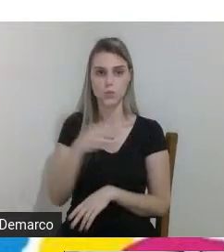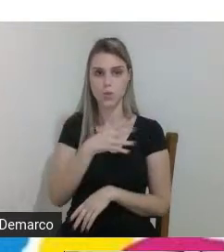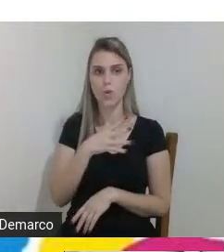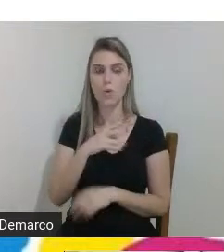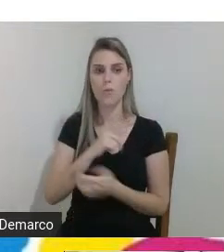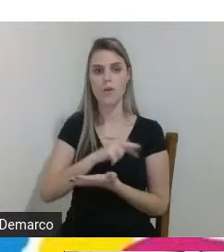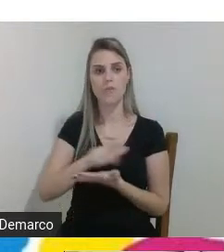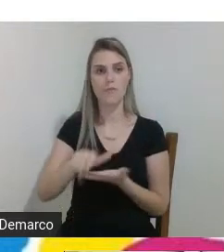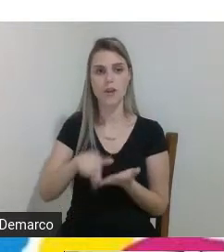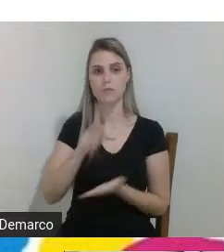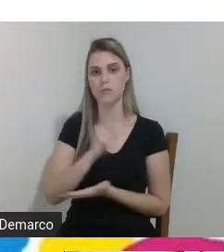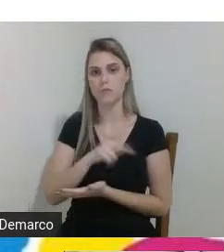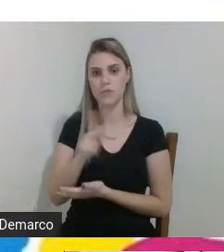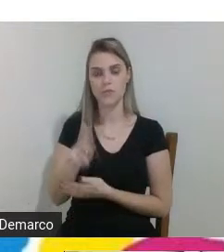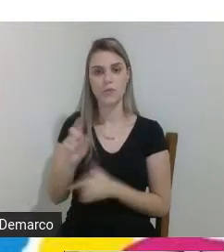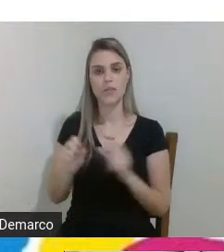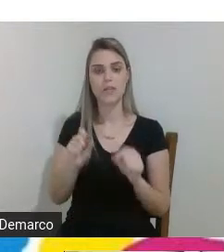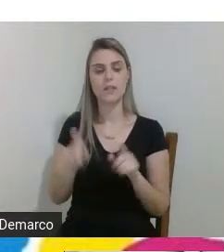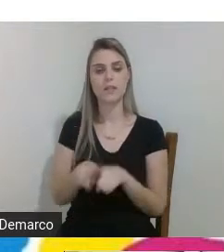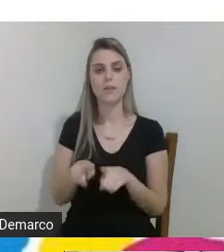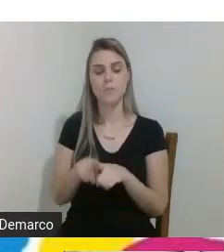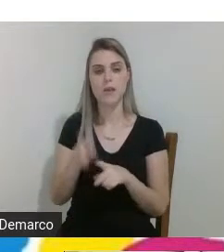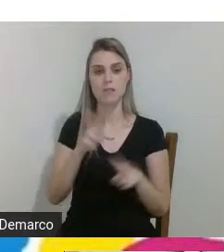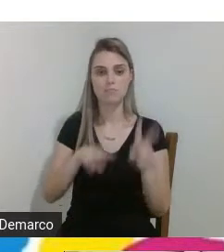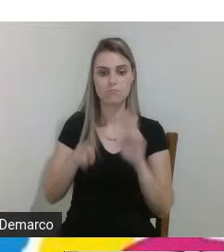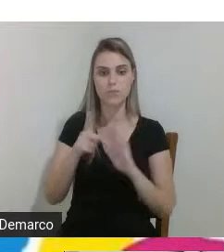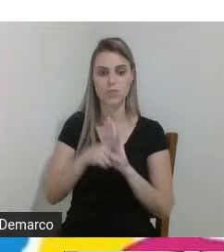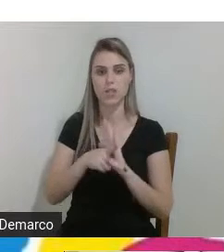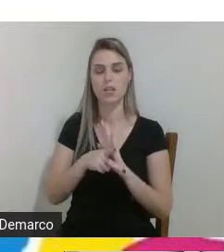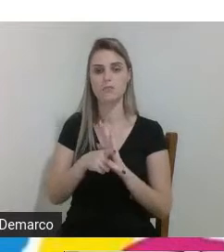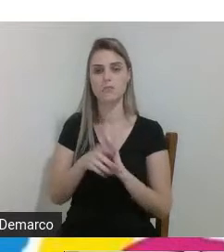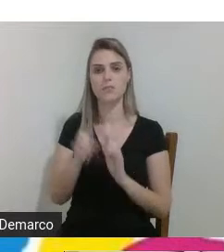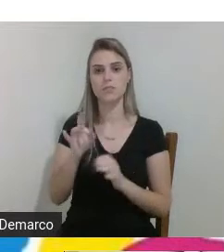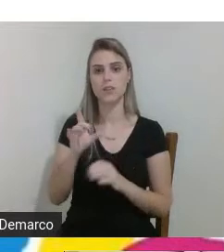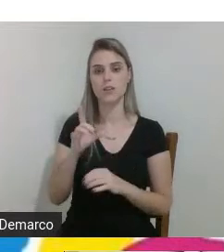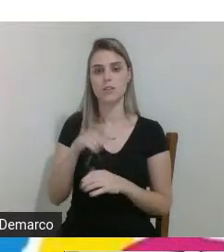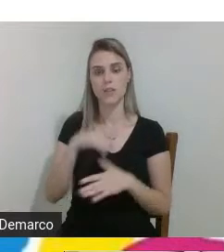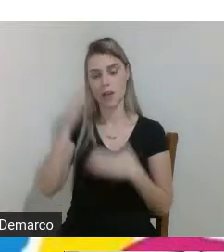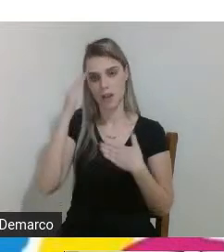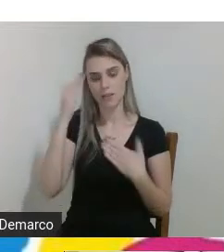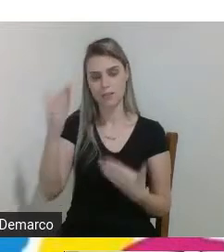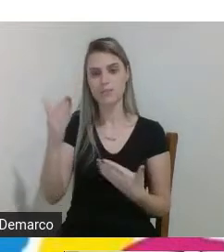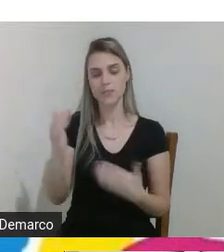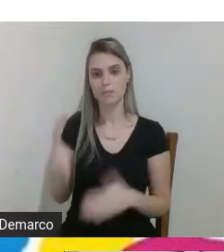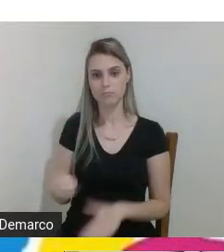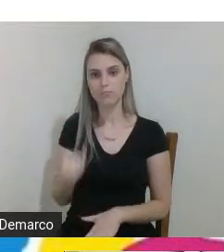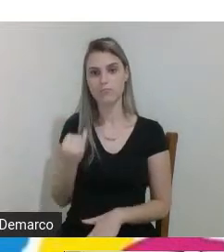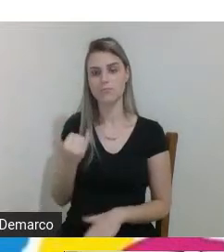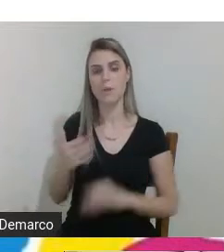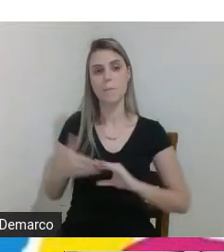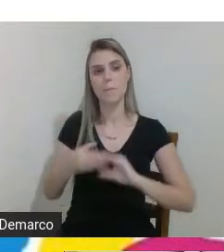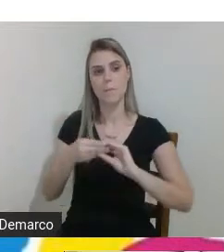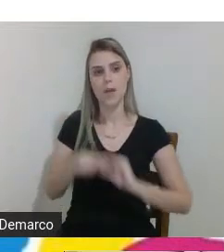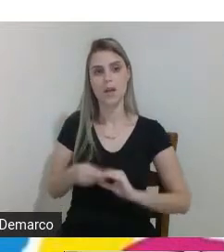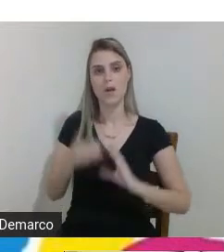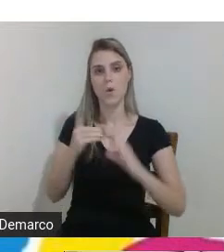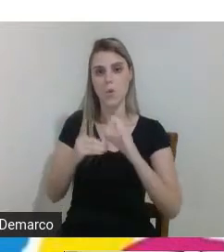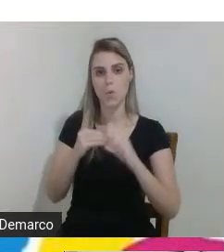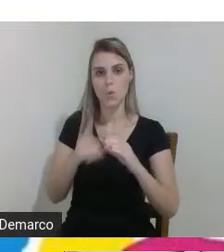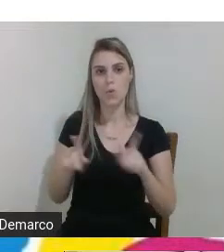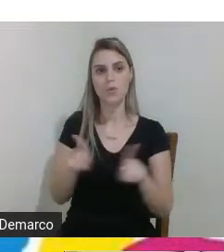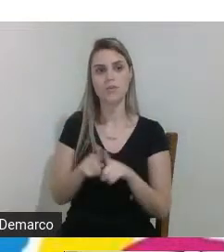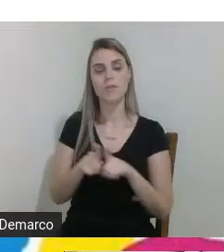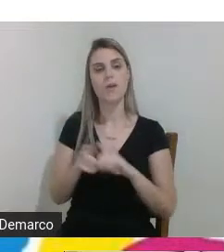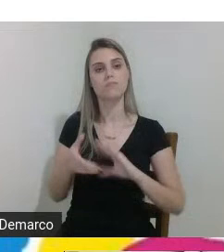também que estão acompanhando os projetos e só tenho a agradecer a oportunidade e parabenizar o Conde e parabenizar os nossos alunos